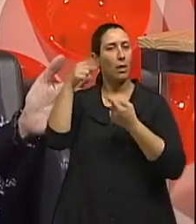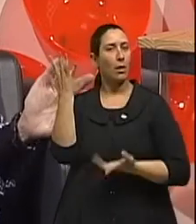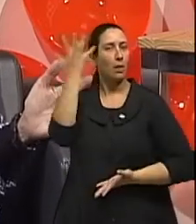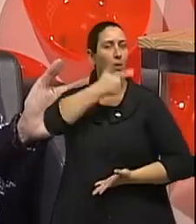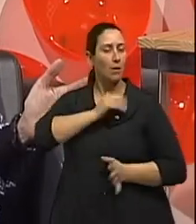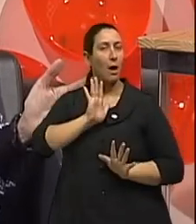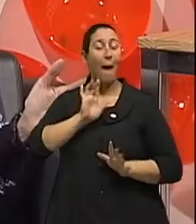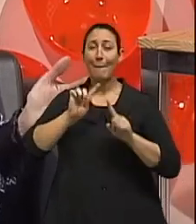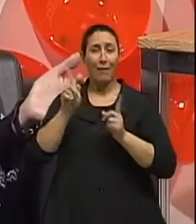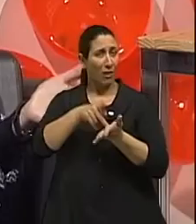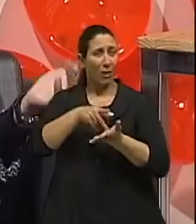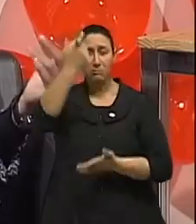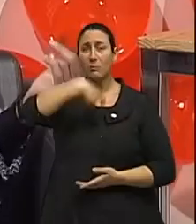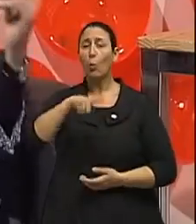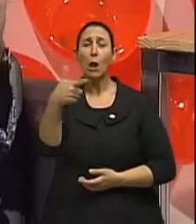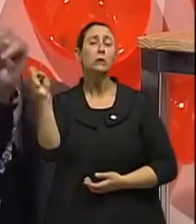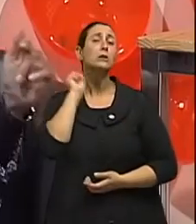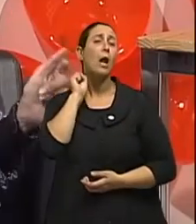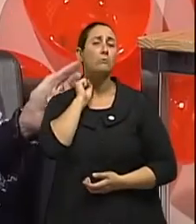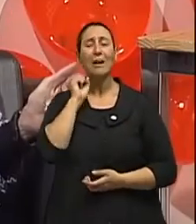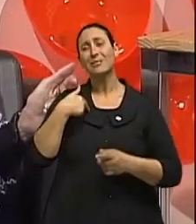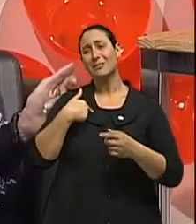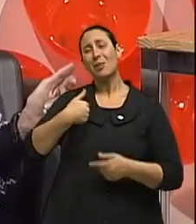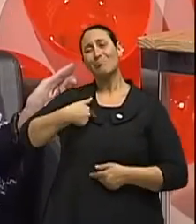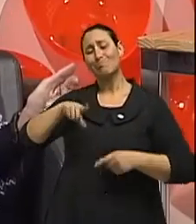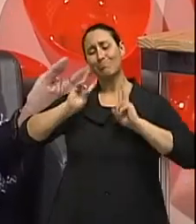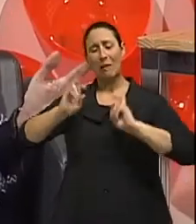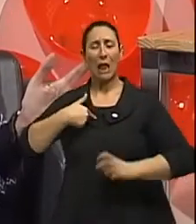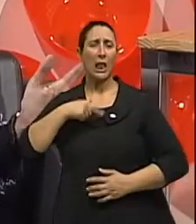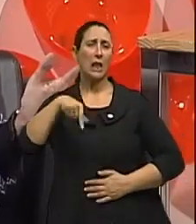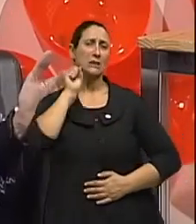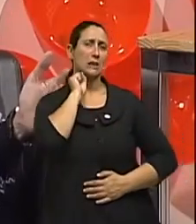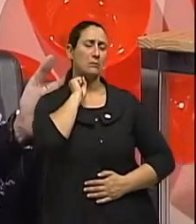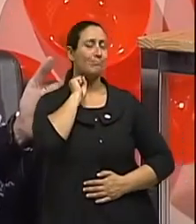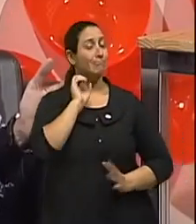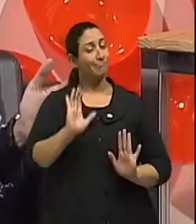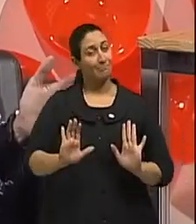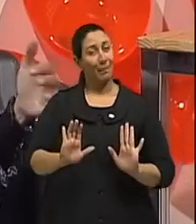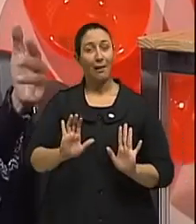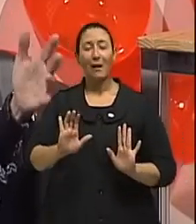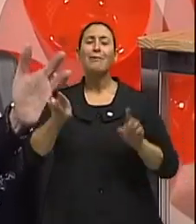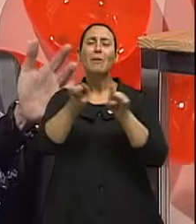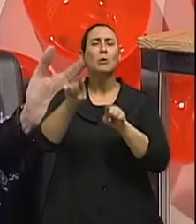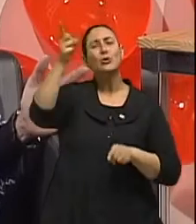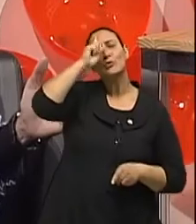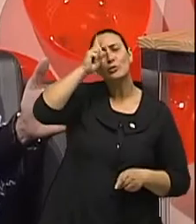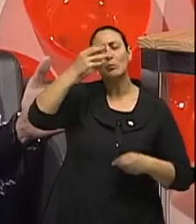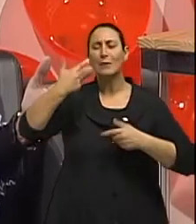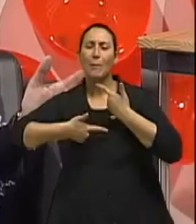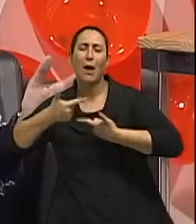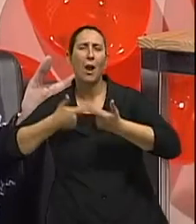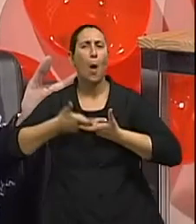talvez até nem estejam estressadas, mas elas se percebem como estressadas. E também a correria do dia a dia, as demandas, as